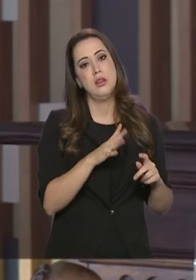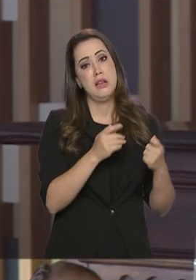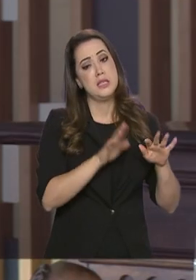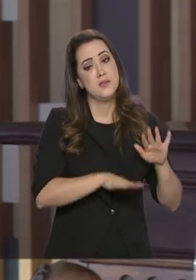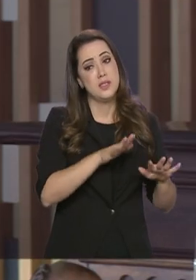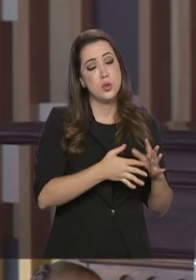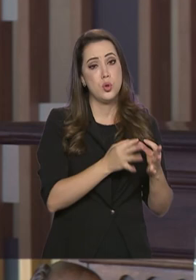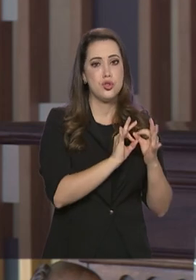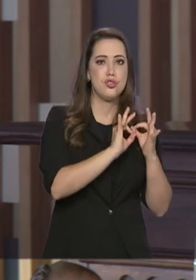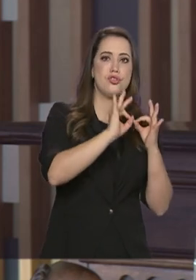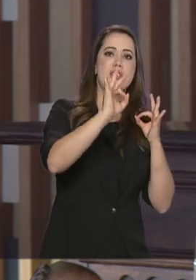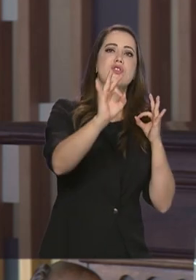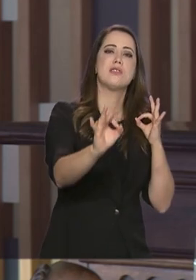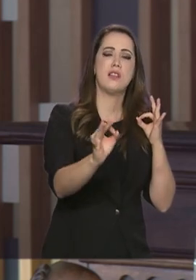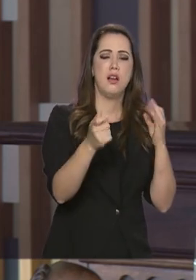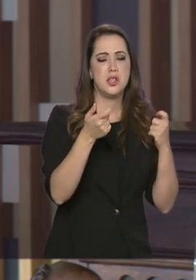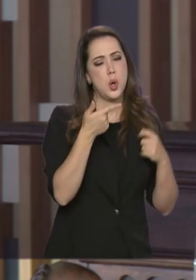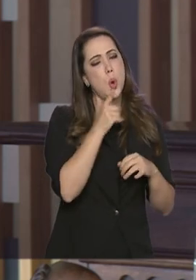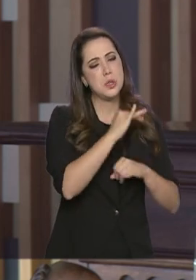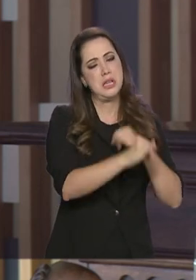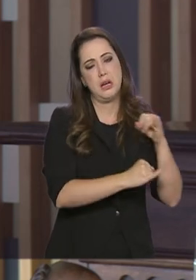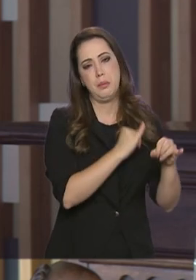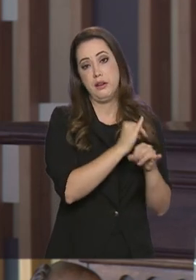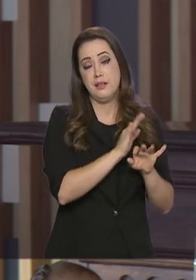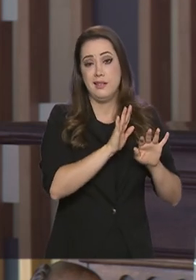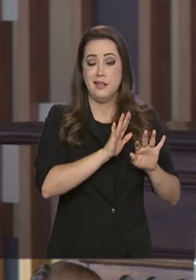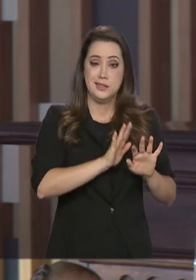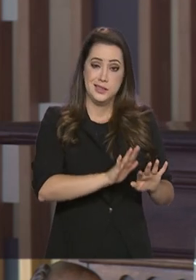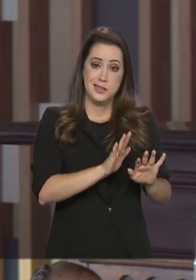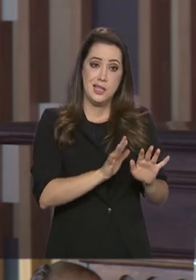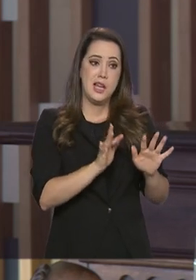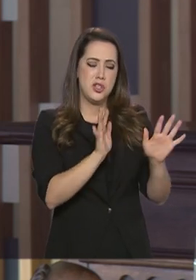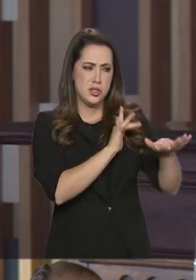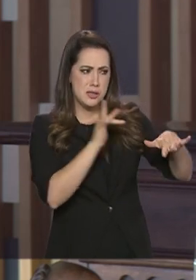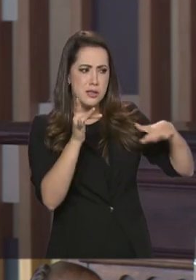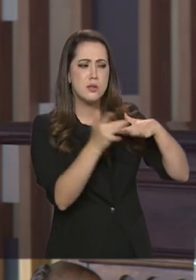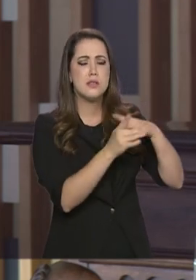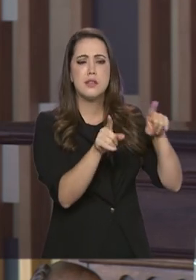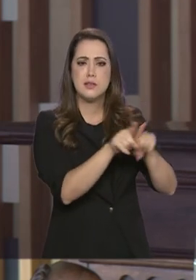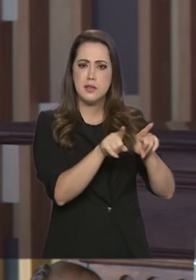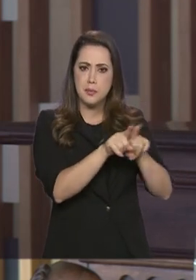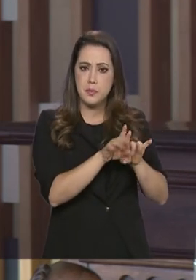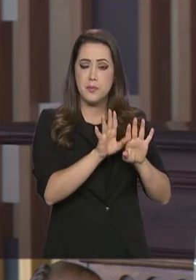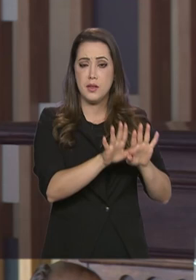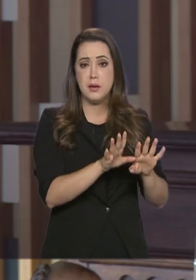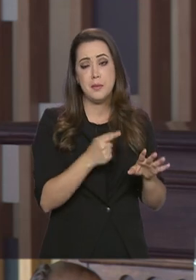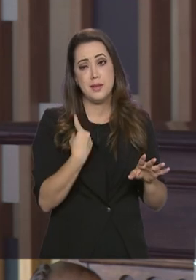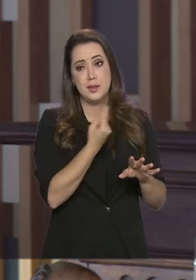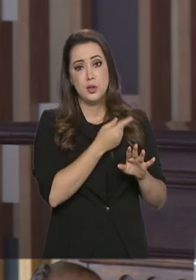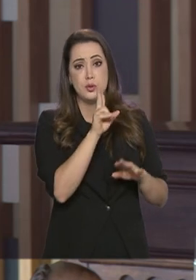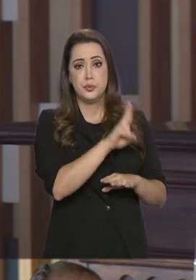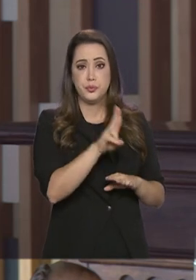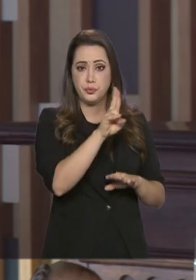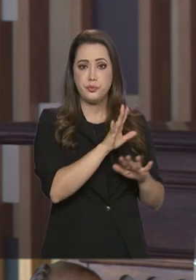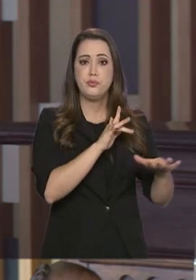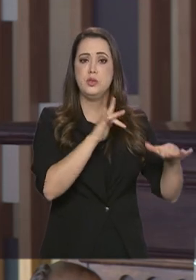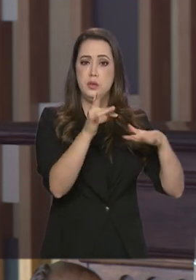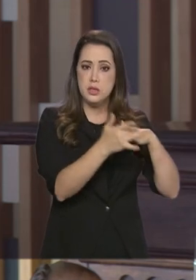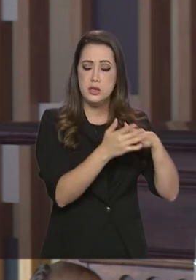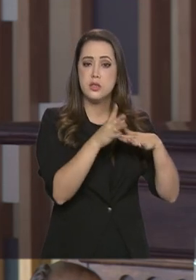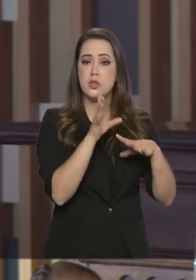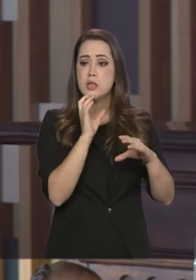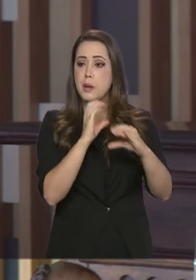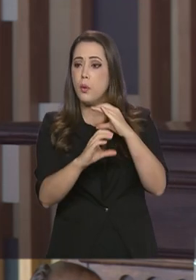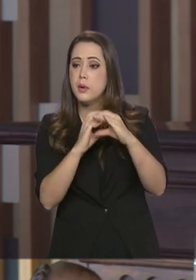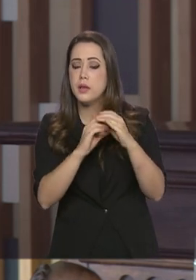Hoje, com as redes e tal, que, aliás, o uso das redes sociais do Itamaraty foi fundamental para encontrar e se comunicar com as pessoas que